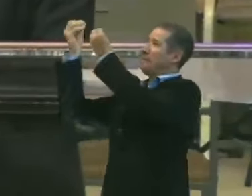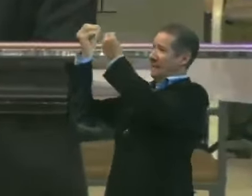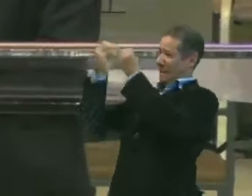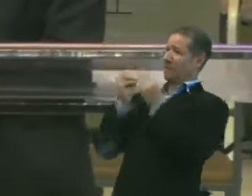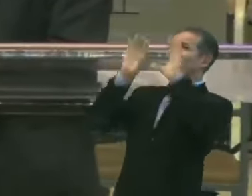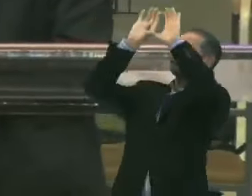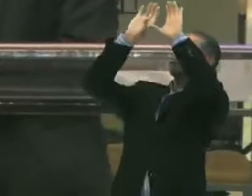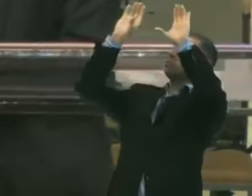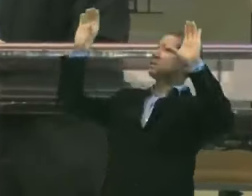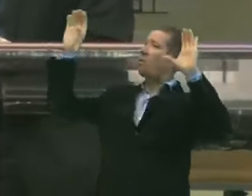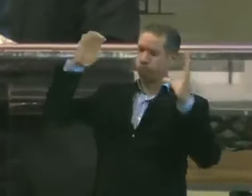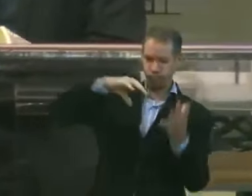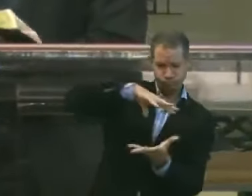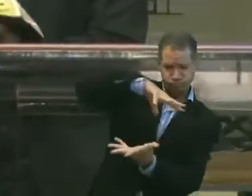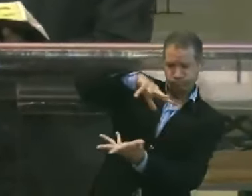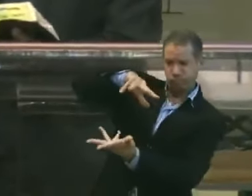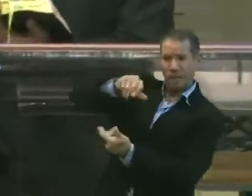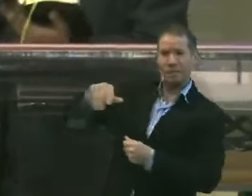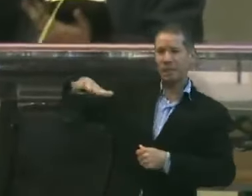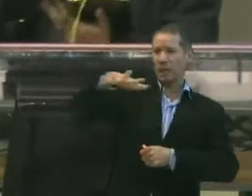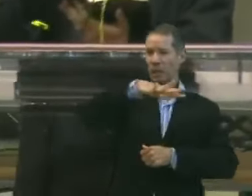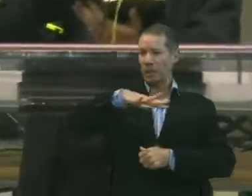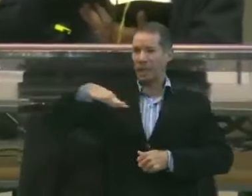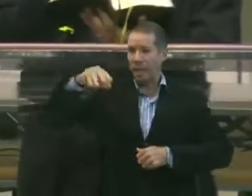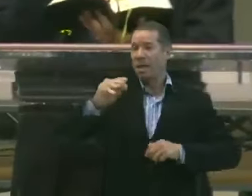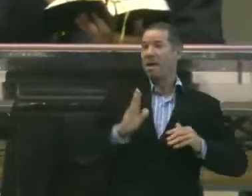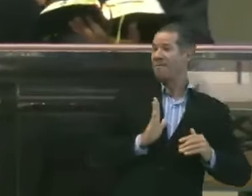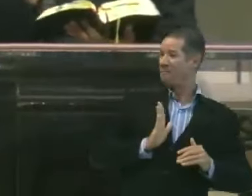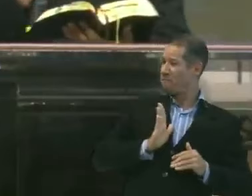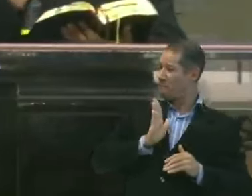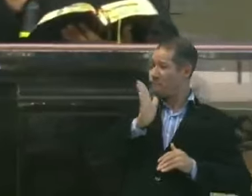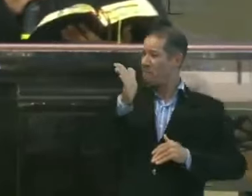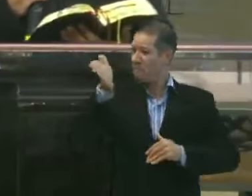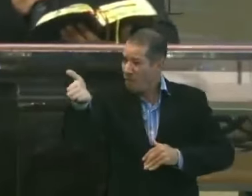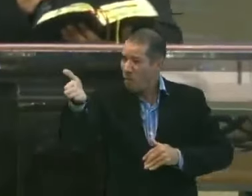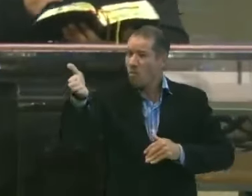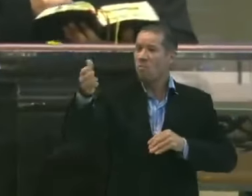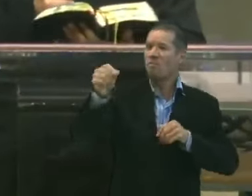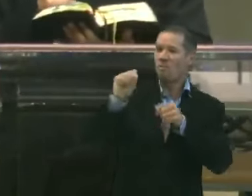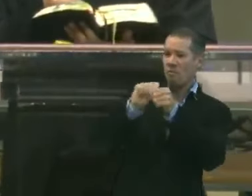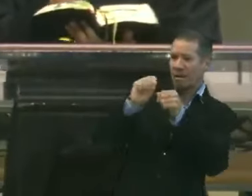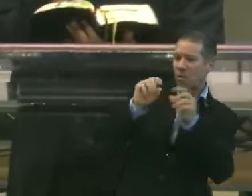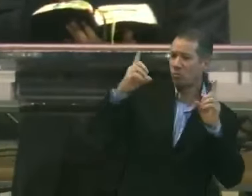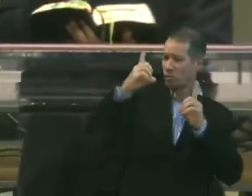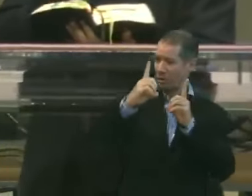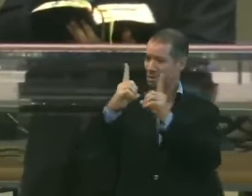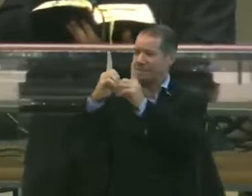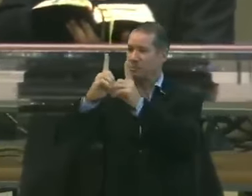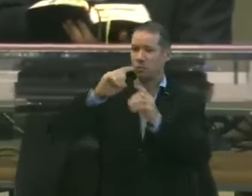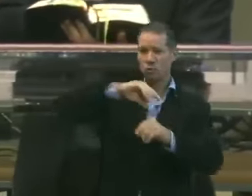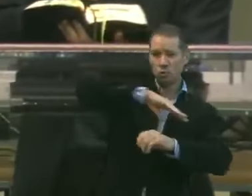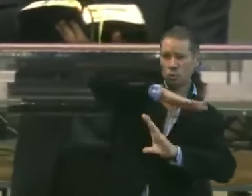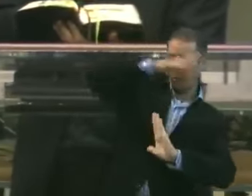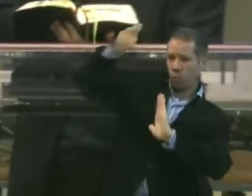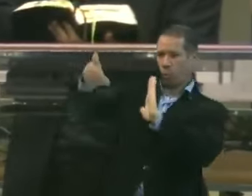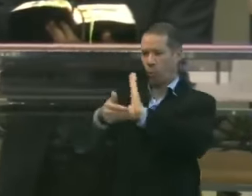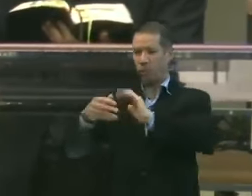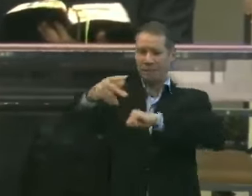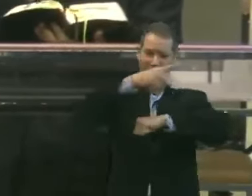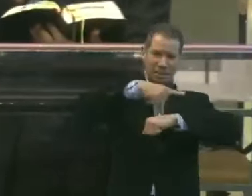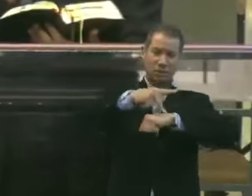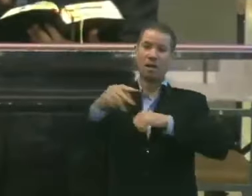no céu e na terra. Portanto vão e façam discípulos de todas as nações,